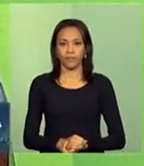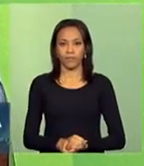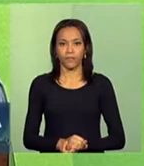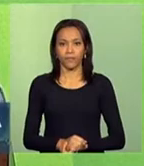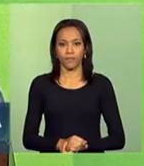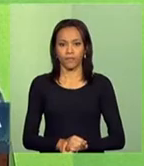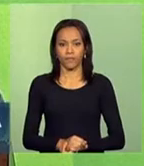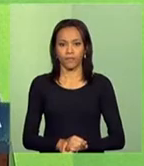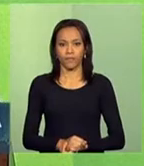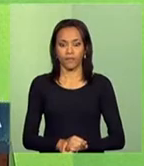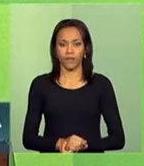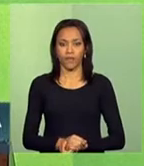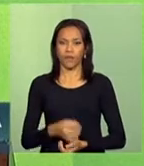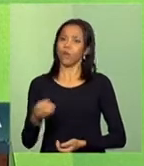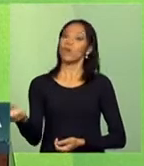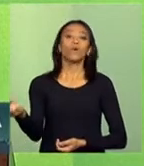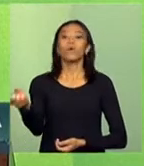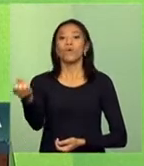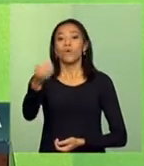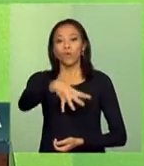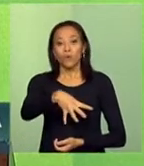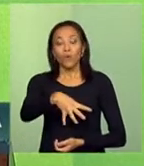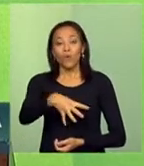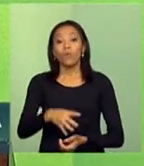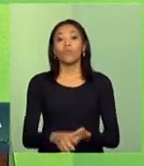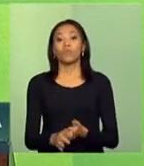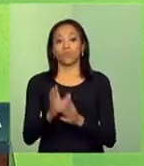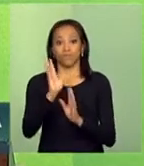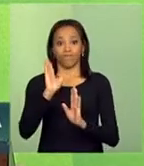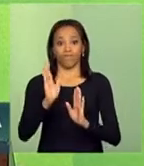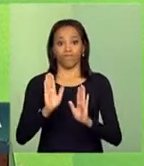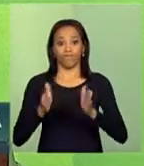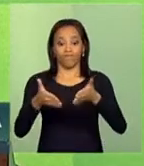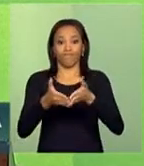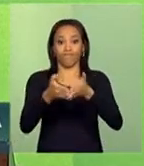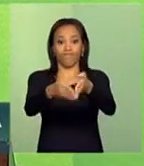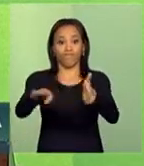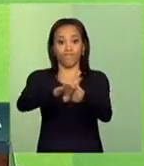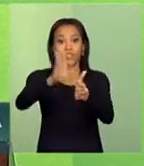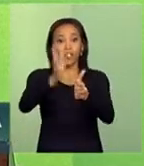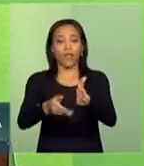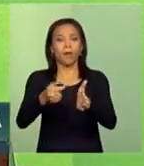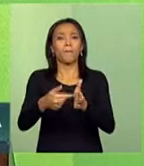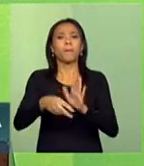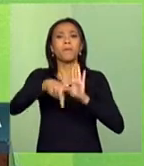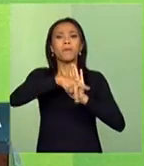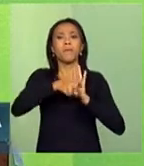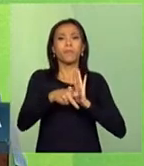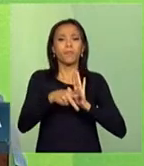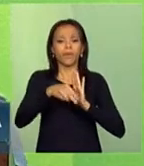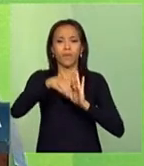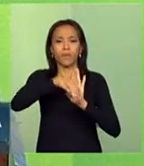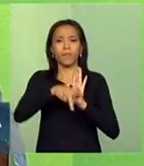O novo marco do setor portuário foi iniciado com o lançamento da medida provisória no dia